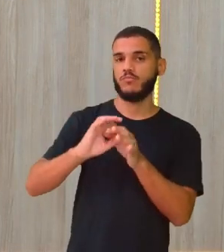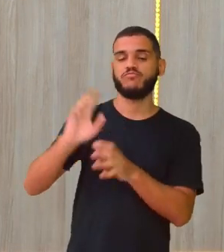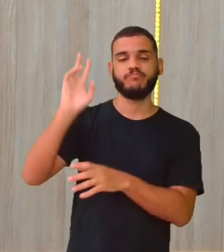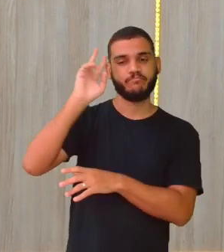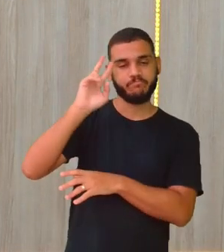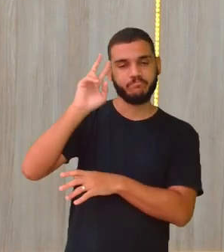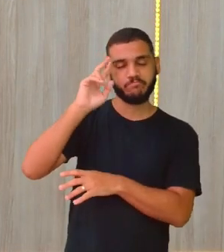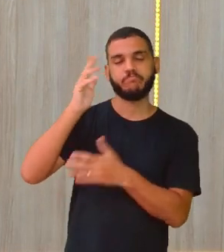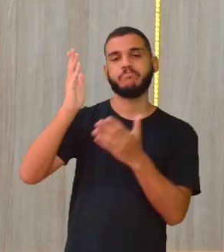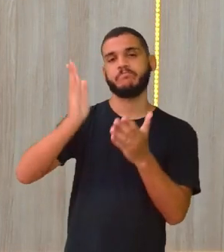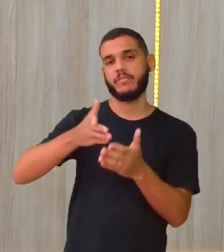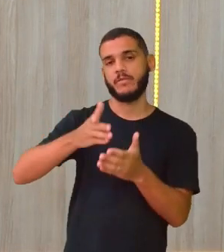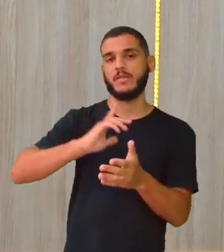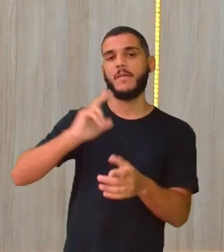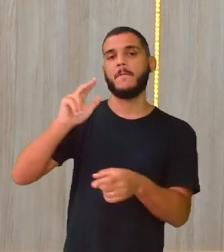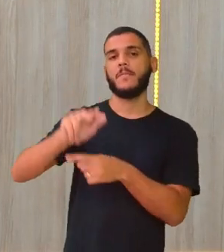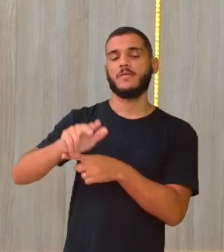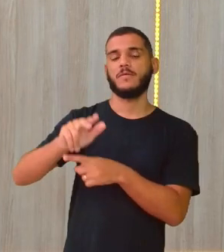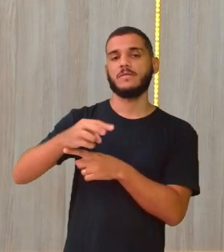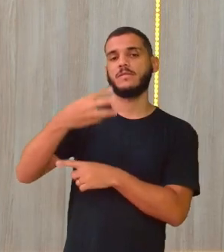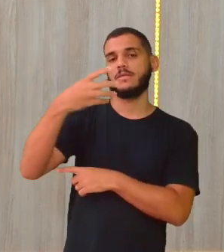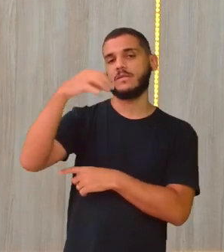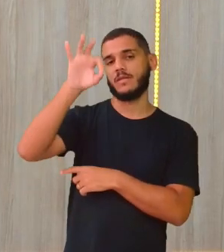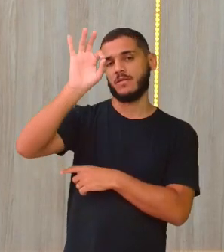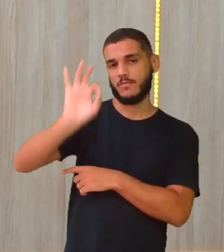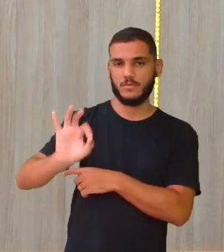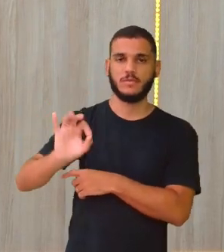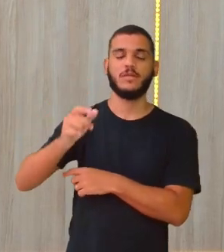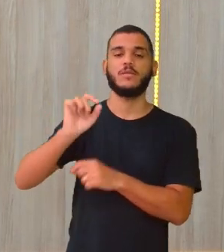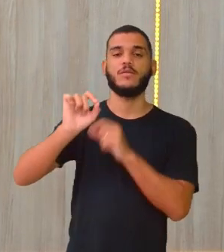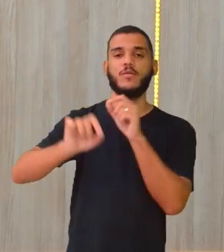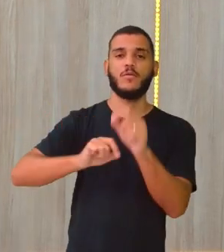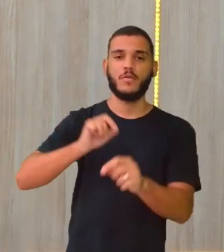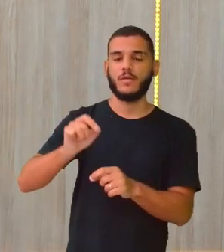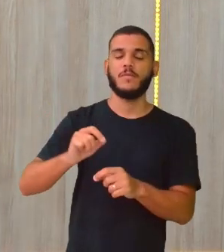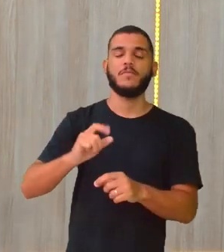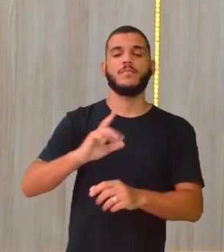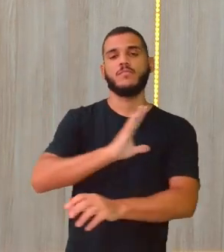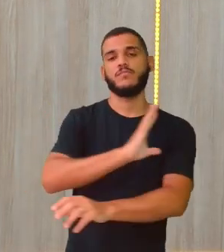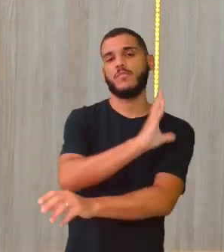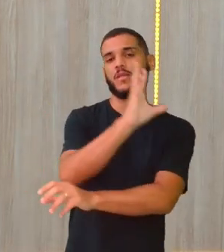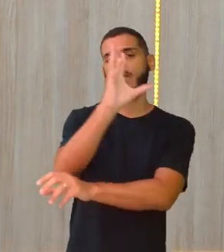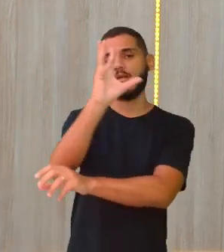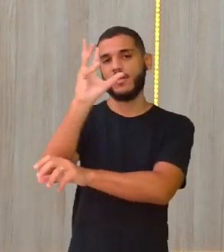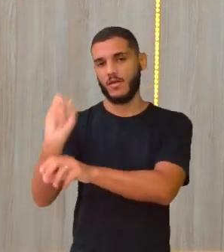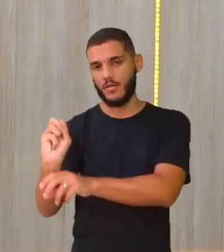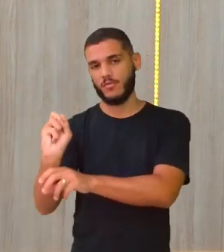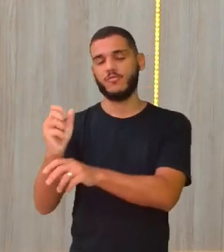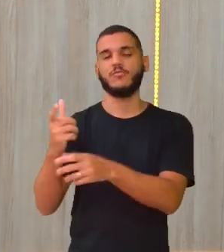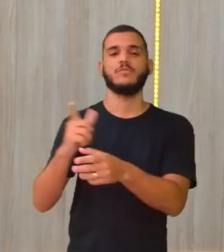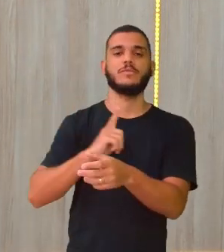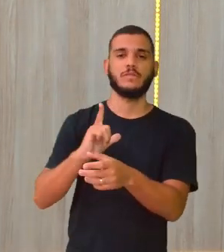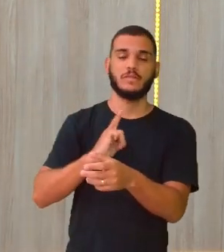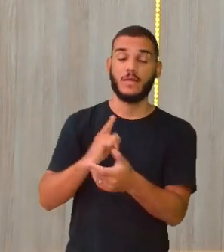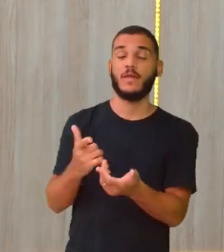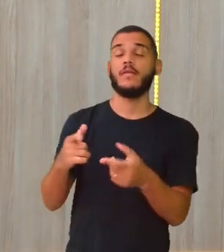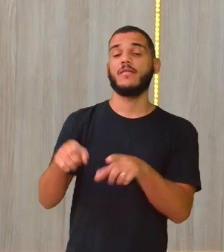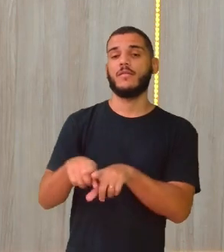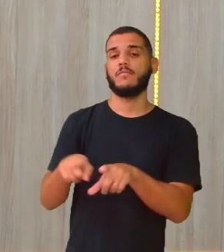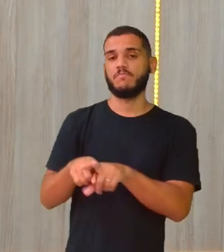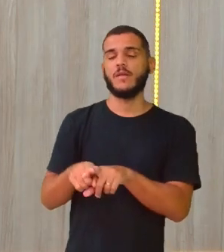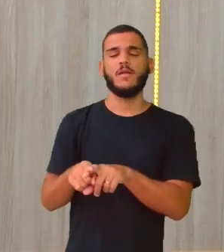da biodiversidade do planeta, daquelas questões dos biomas, da natureza, da